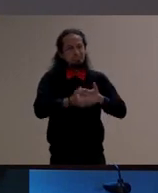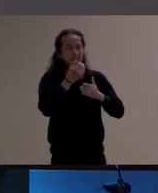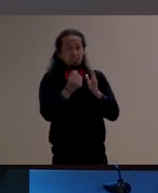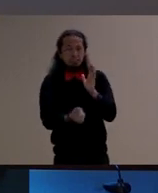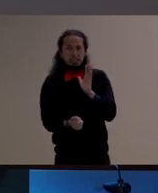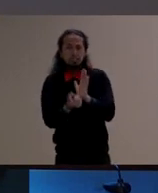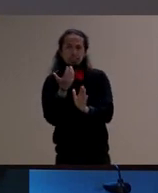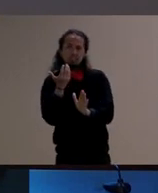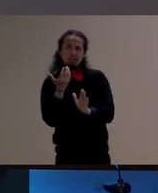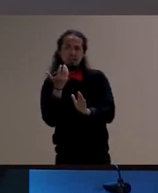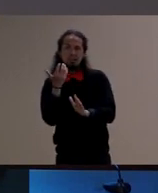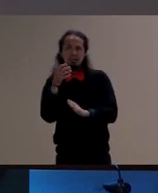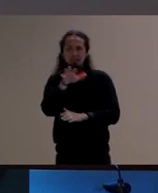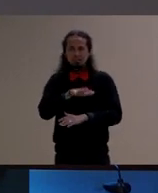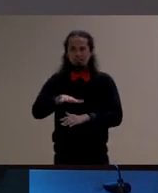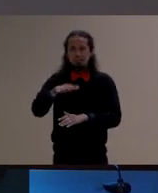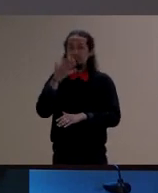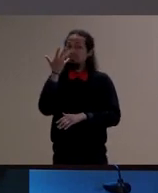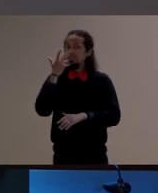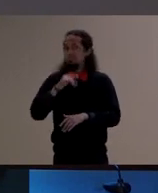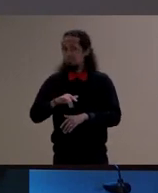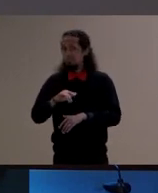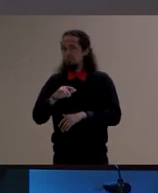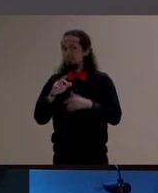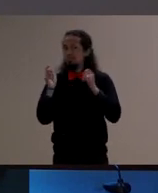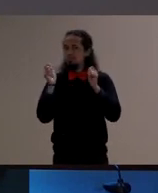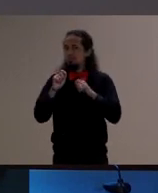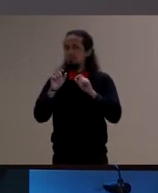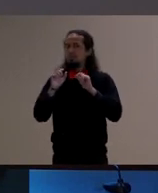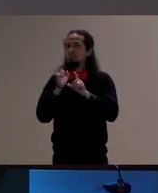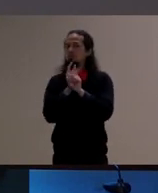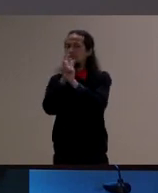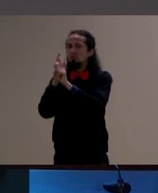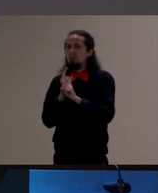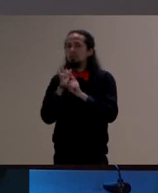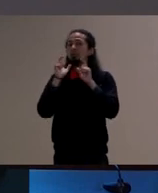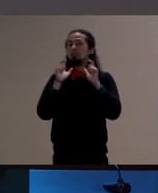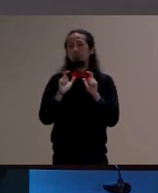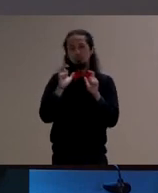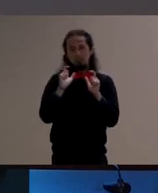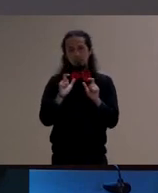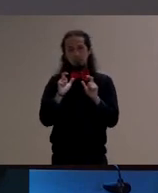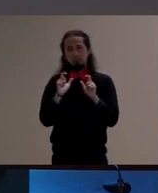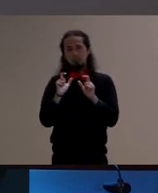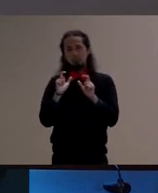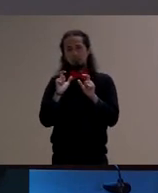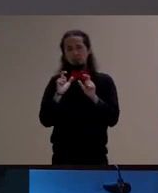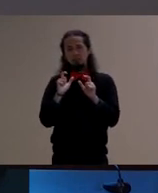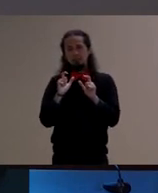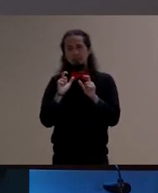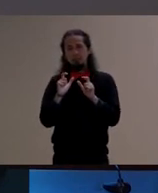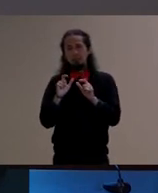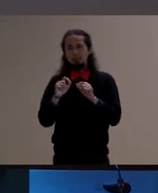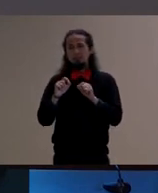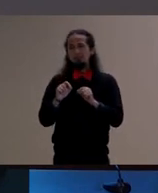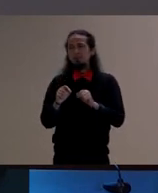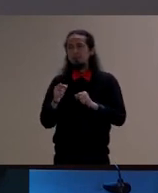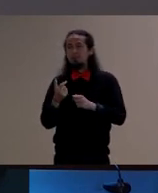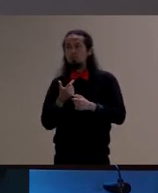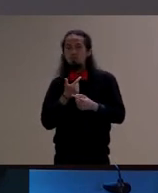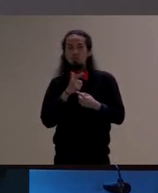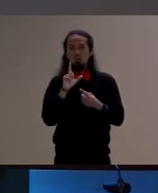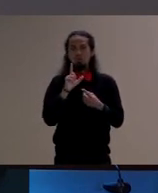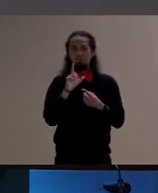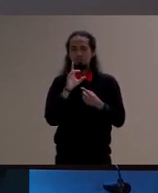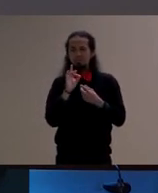as crianças possam encontrar lugares para inserindo outros elementos sem eliminar então